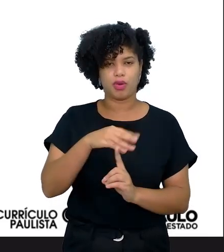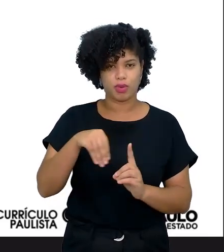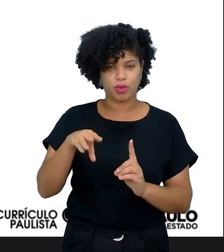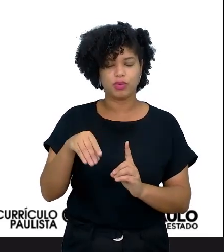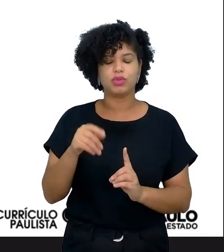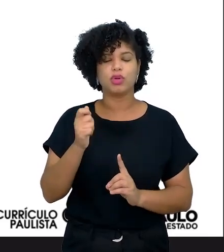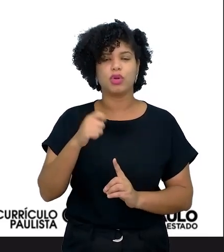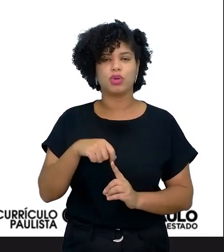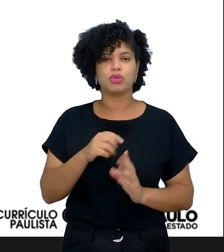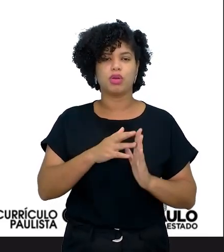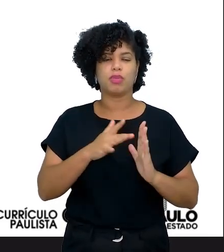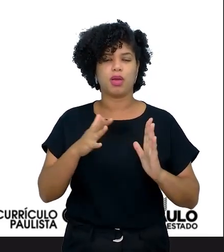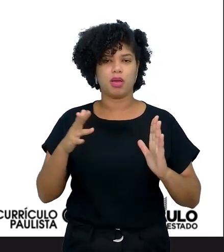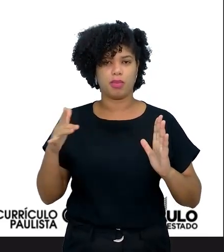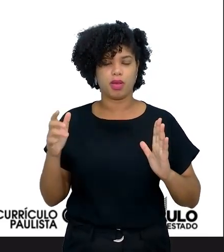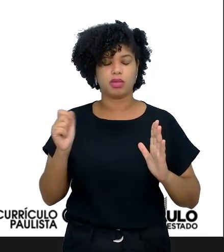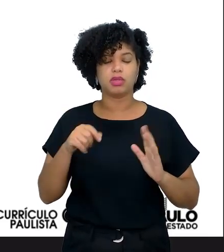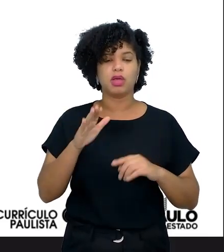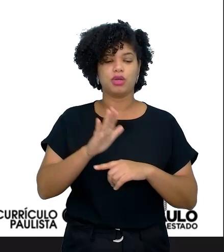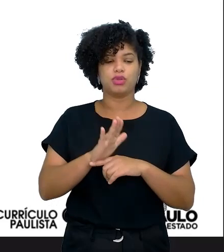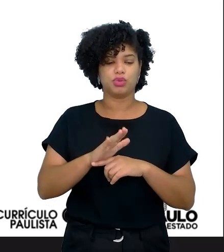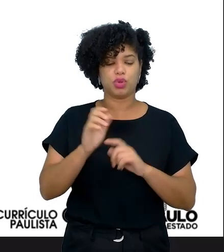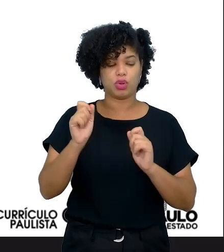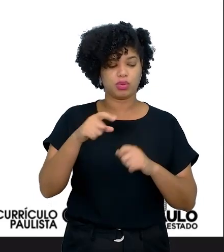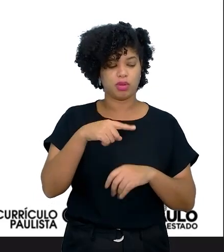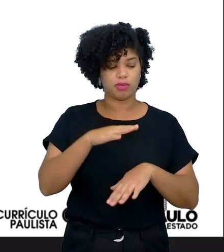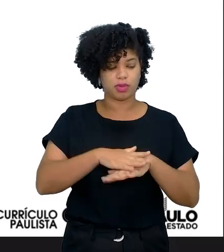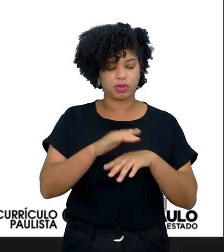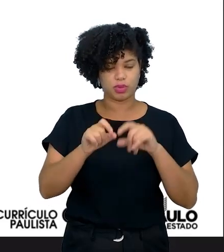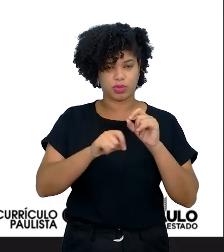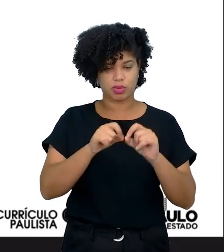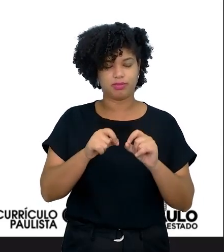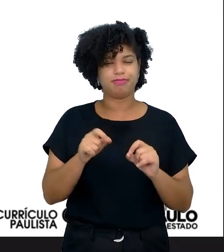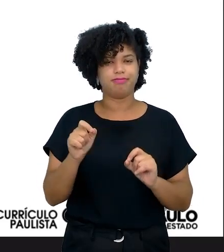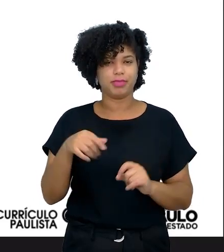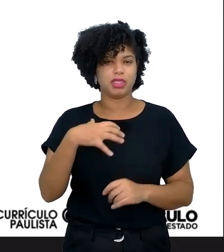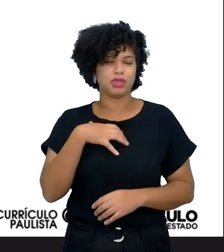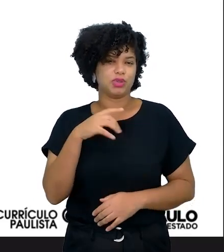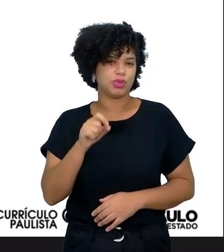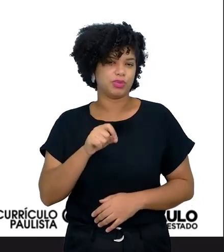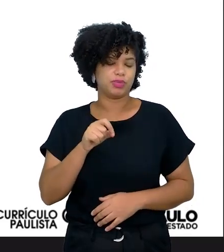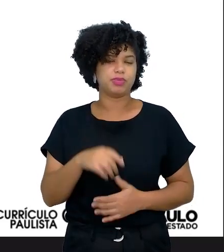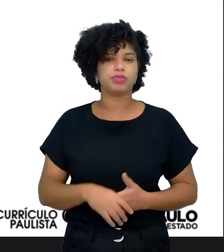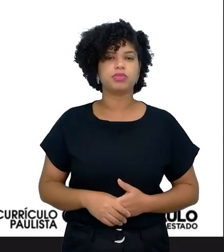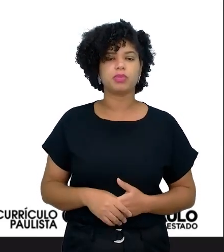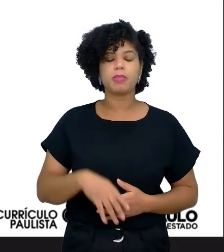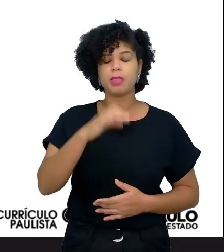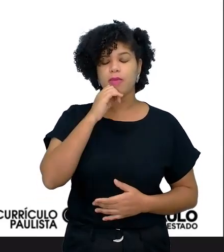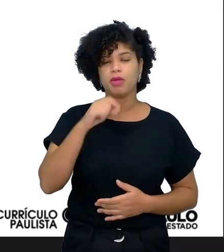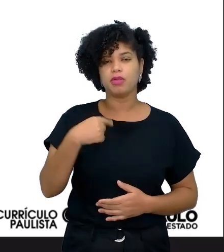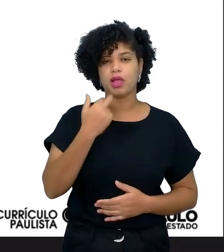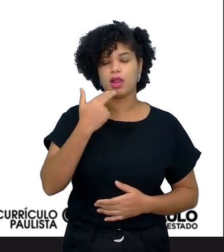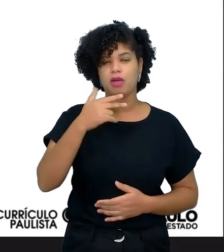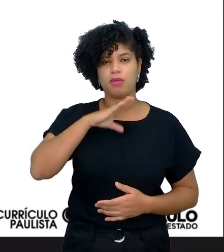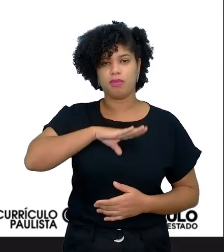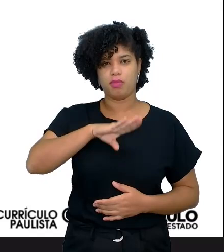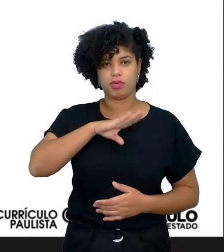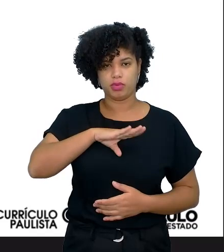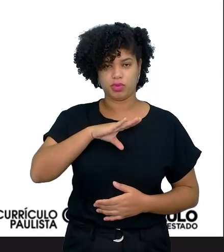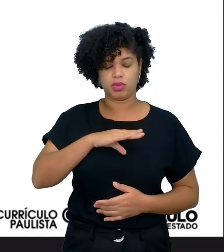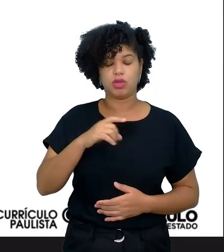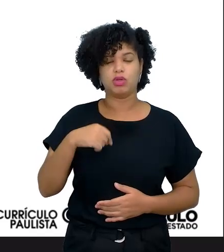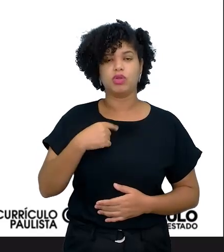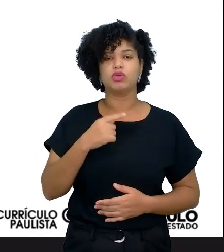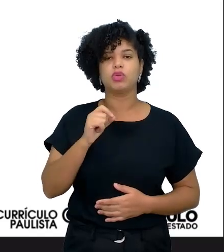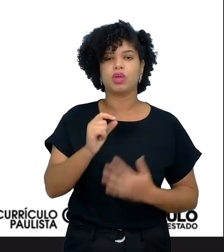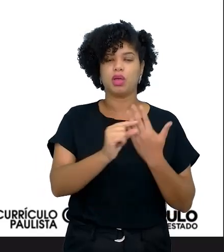de conhecimento e pedir ajuda naquilo que você vai trabalhar e que sentido, né? Então, por exemplo, a gente que é língua portuguesa, a gente trabalha muitos